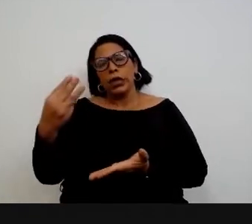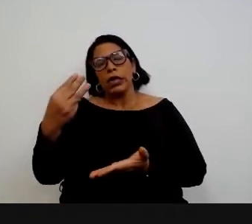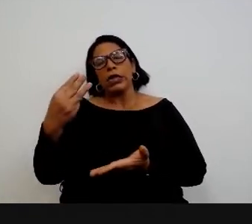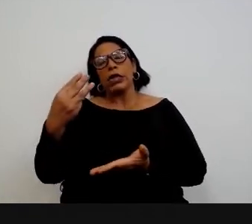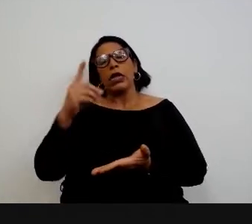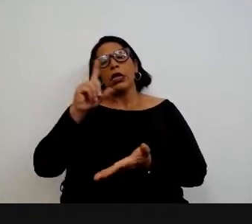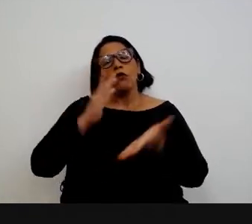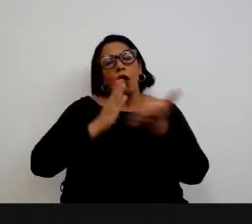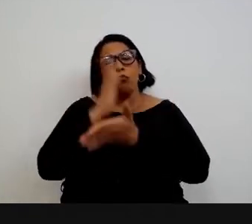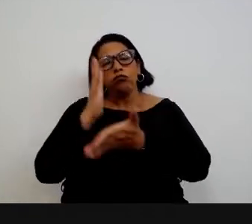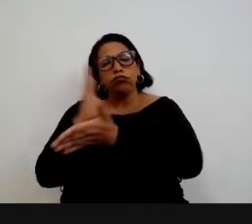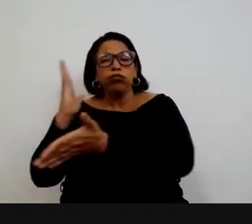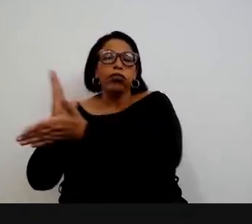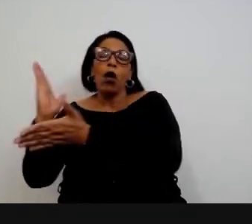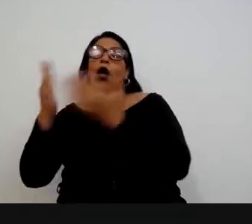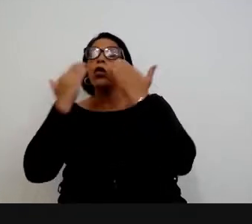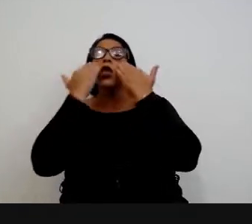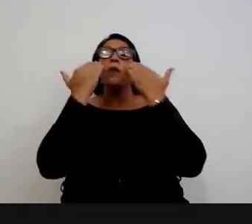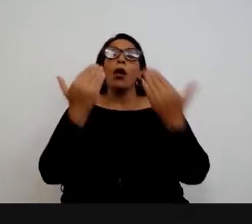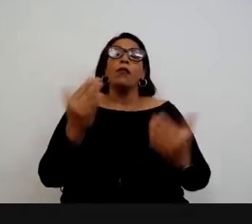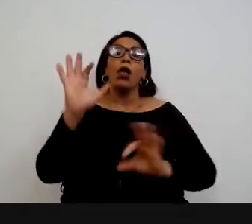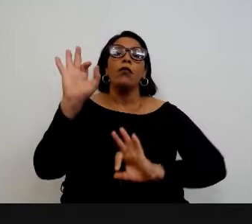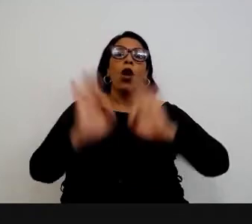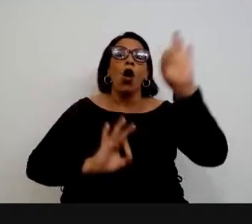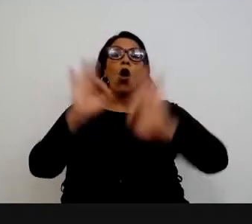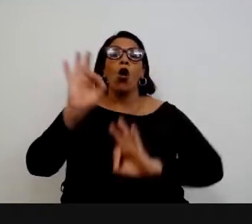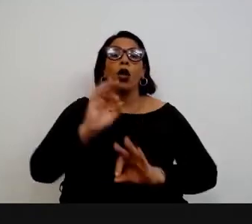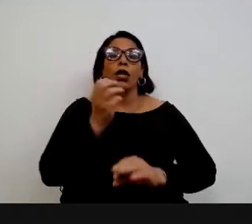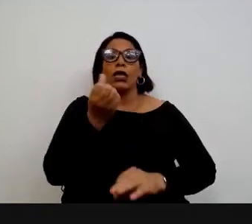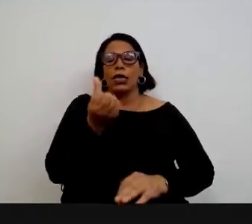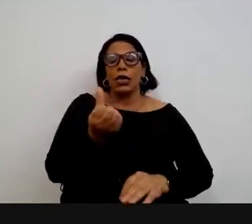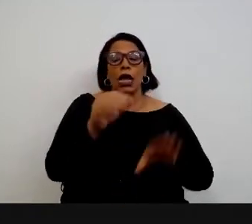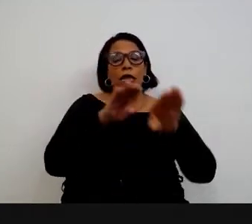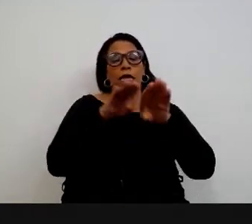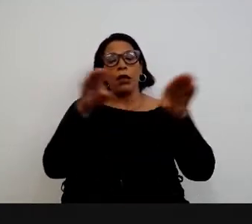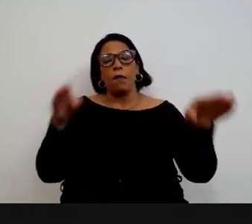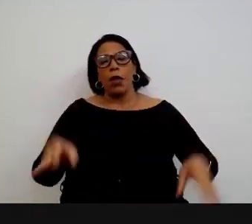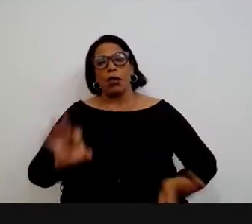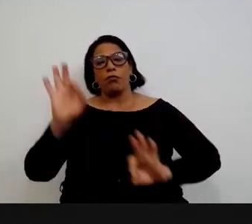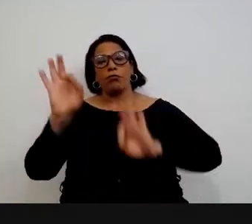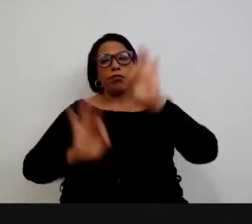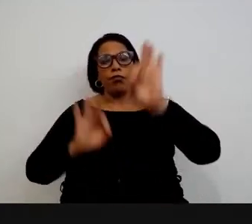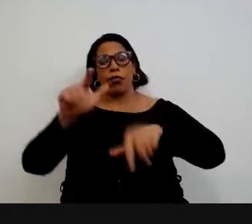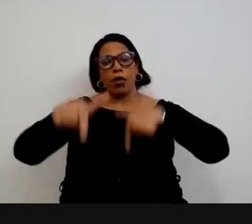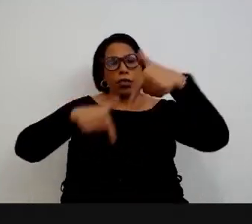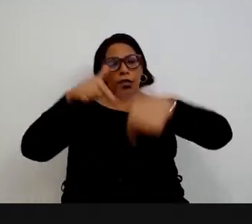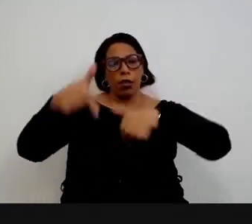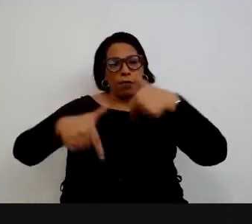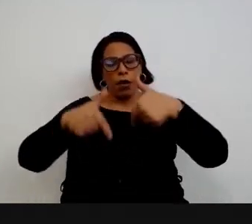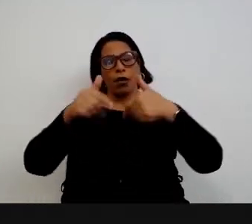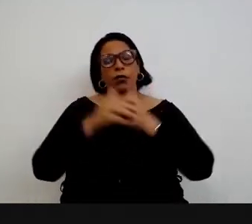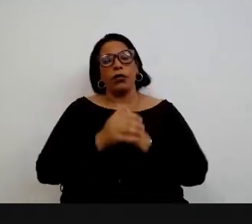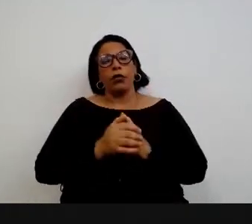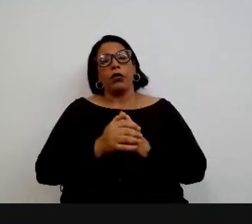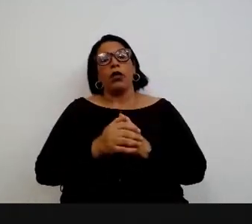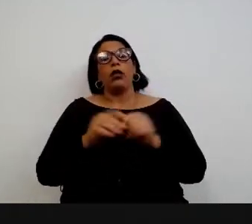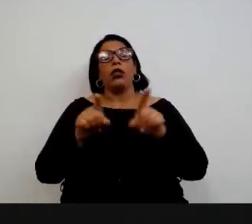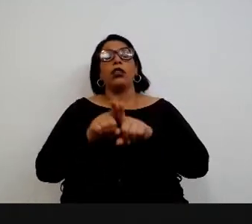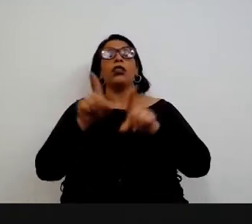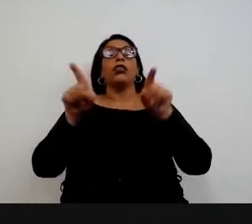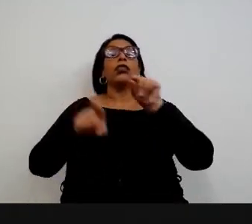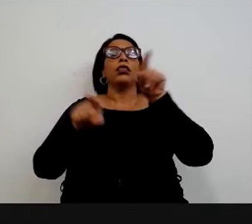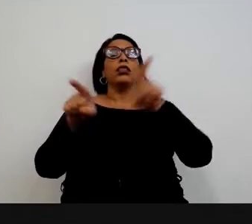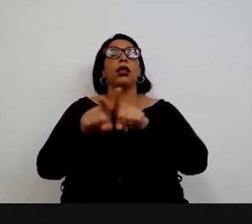foram aprovados para apresentação e organizados em seis mesas de apresentação de trabalho, onde as